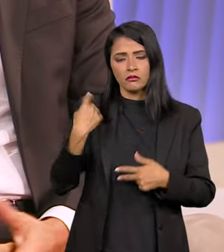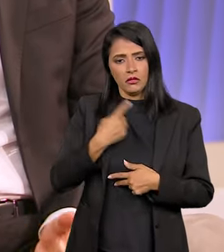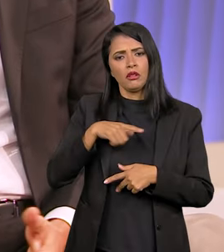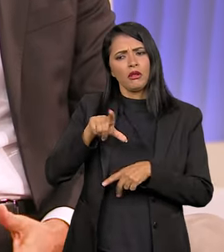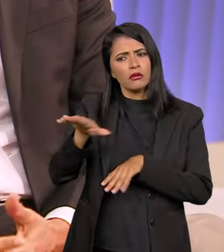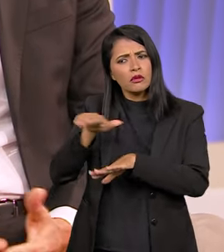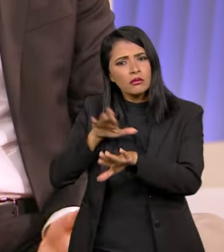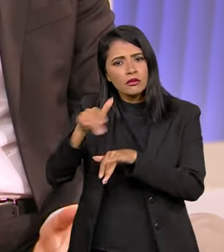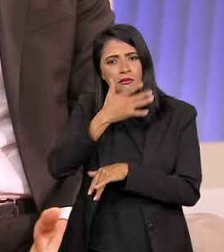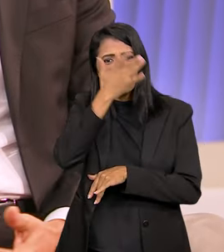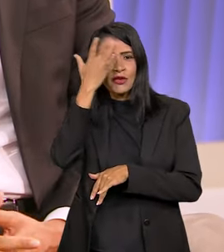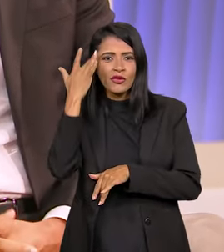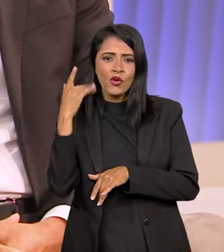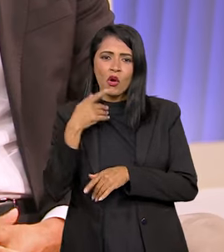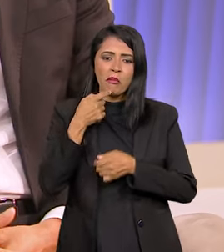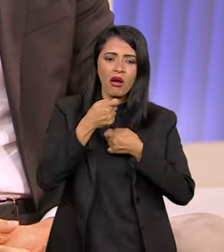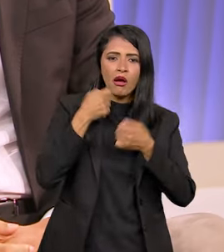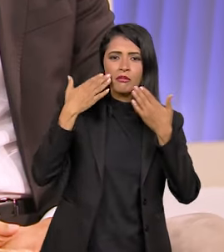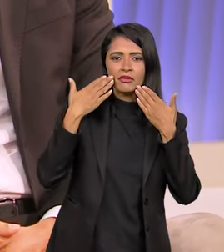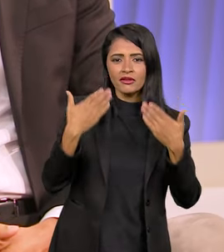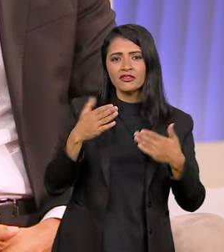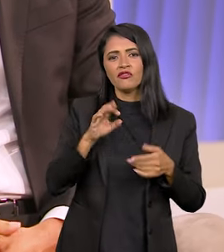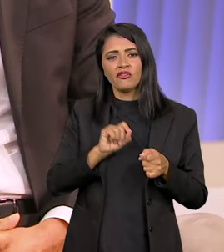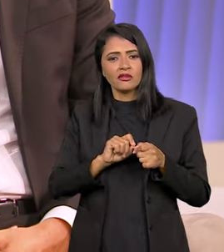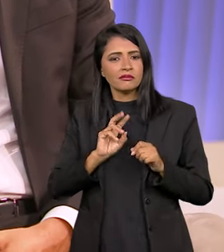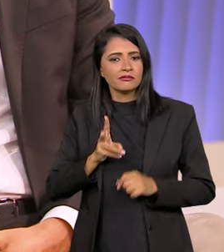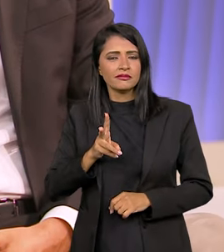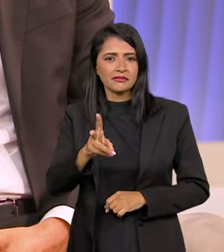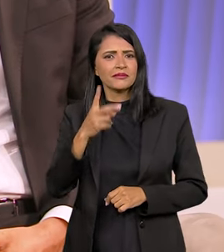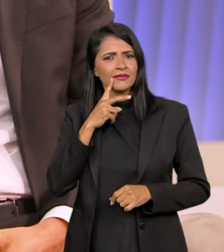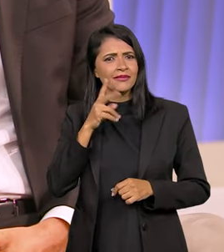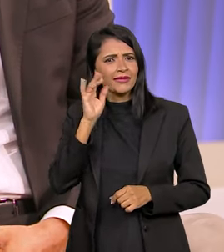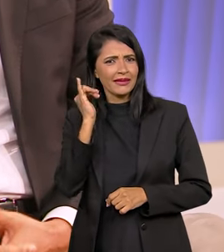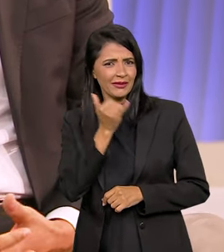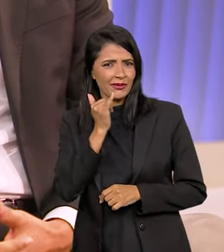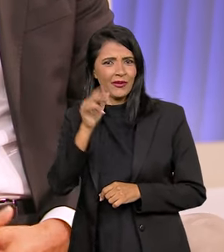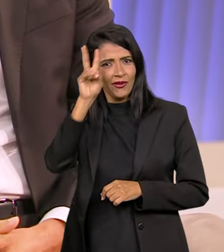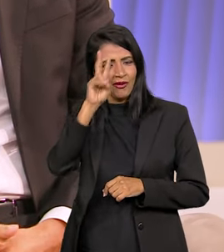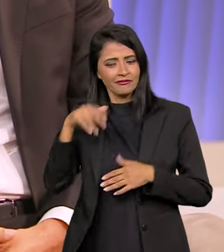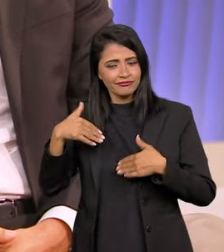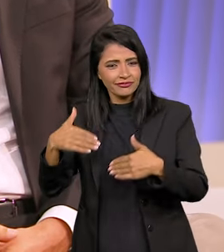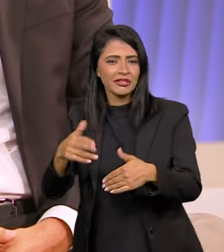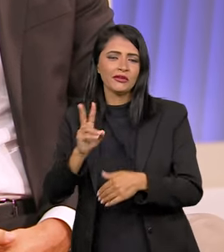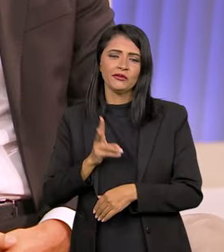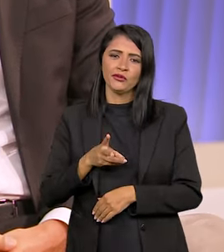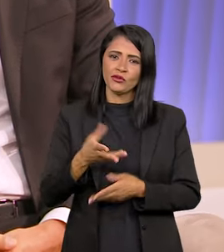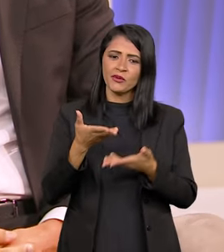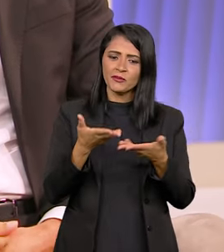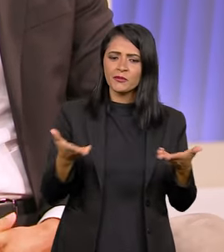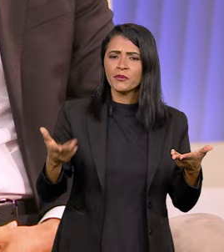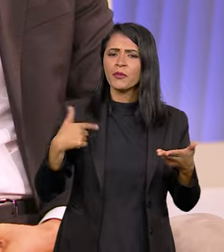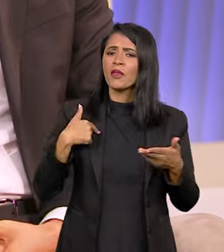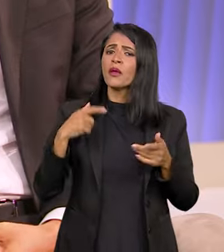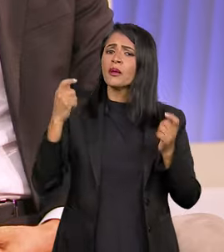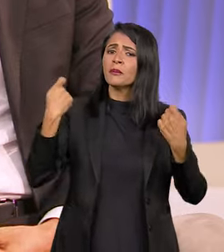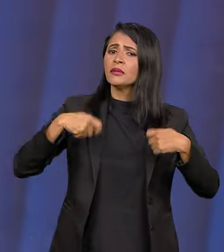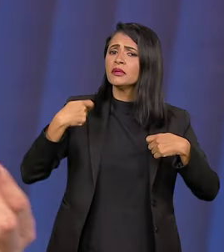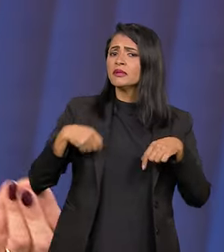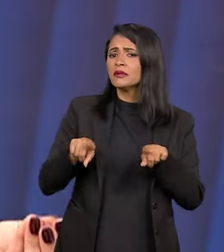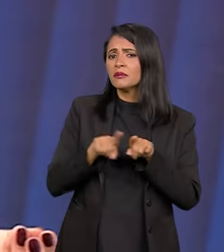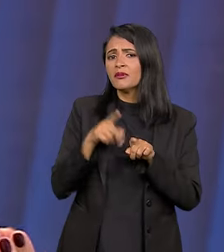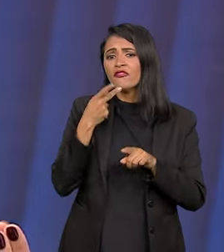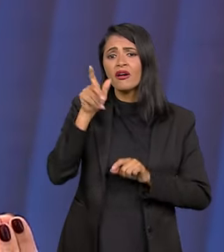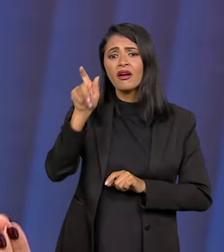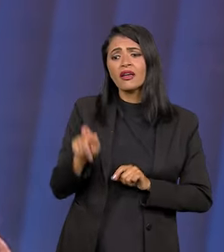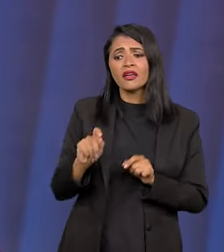a gente tem aqui convidados diários para fazer essa apresentação. O programa que já contou muita história e deve continuar contando por aí. Mas